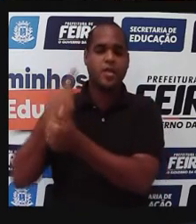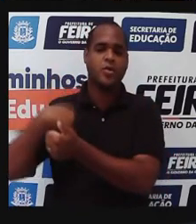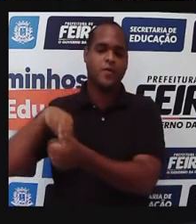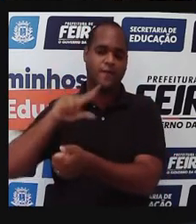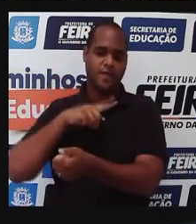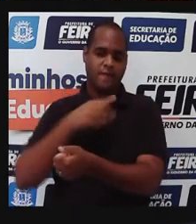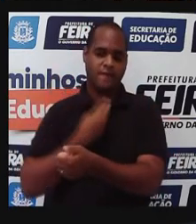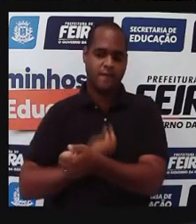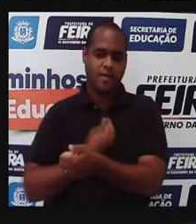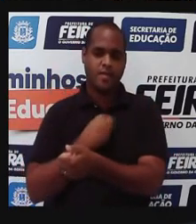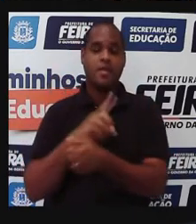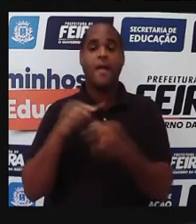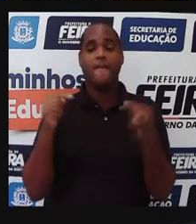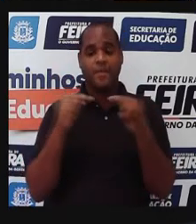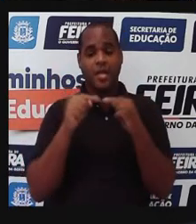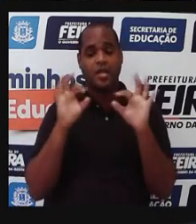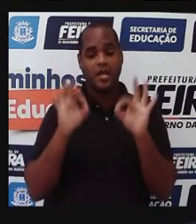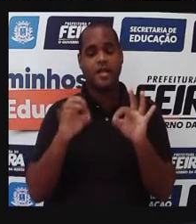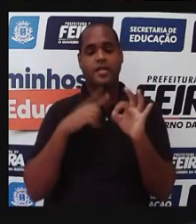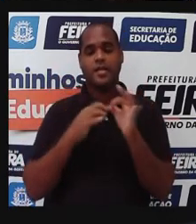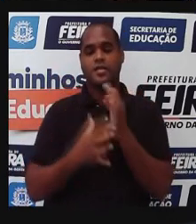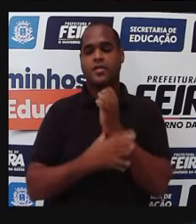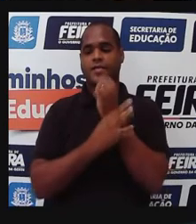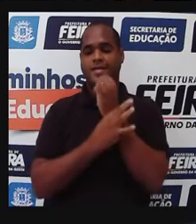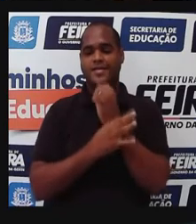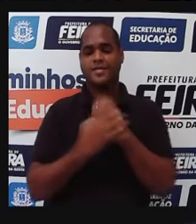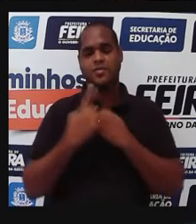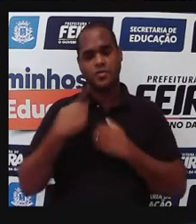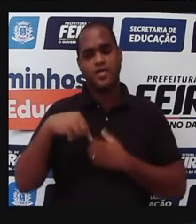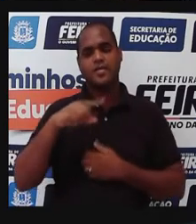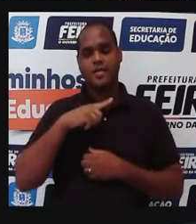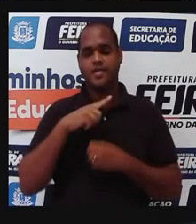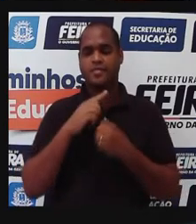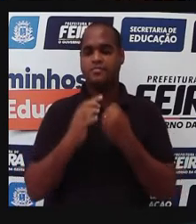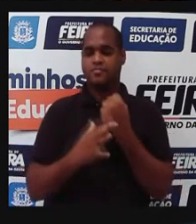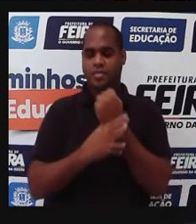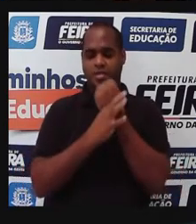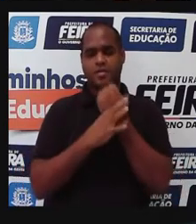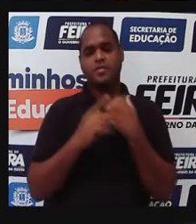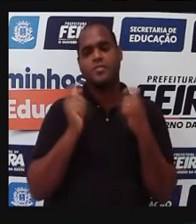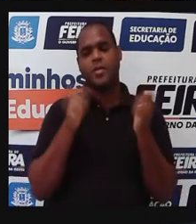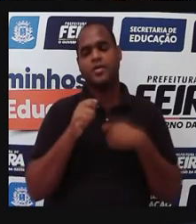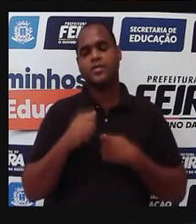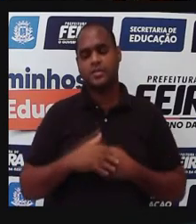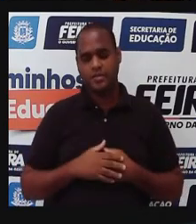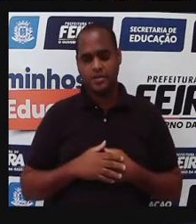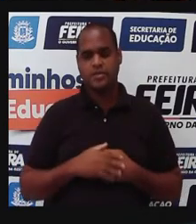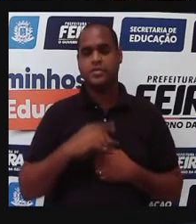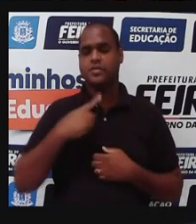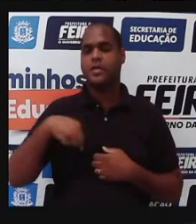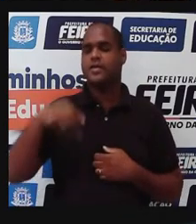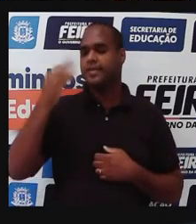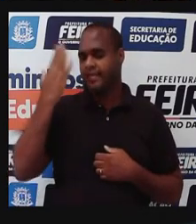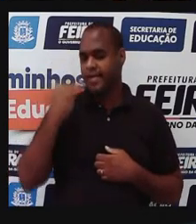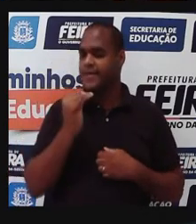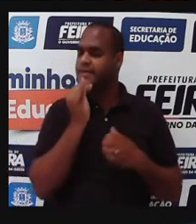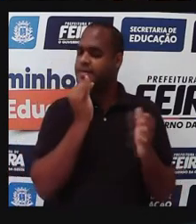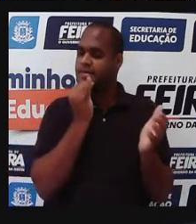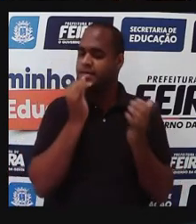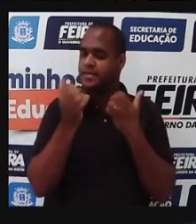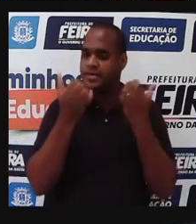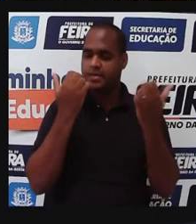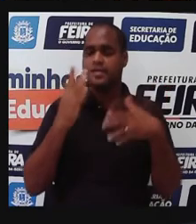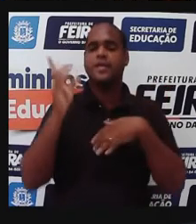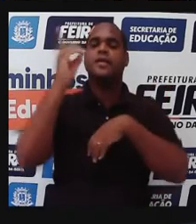nós, e isso é uma medida de segurança também, é uma medida de proteção. A mesma coisa, se a gente sabe, por exemplo, que a dengue,